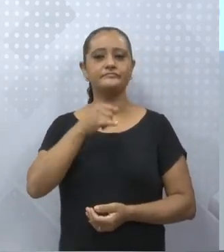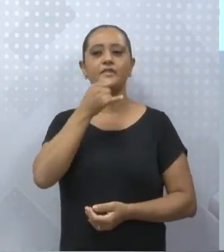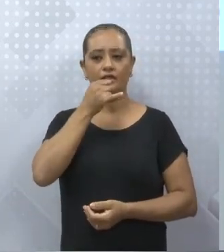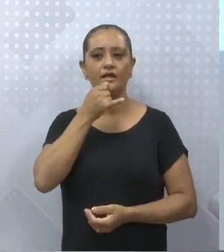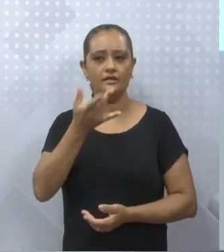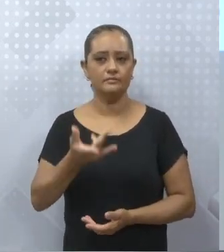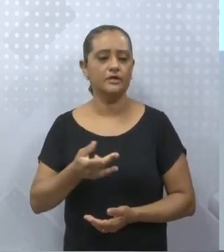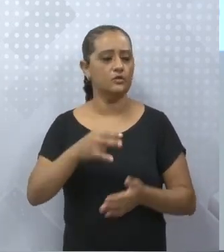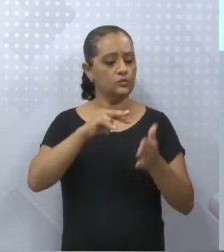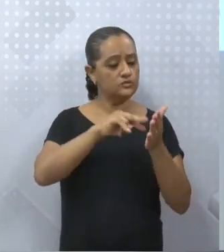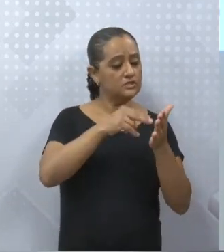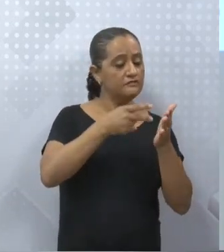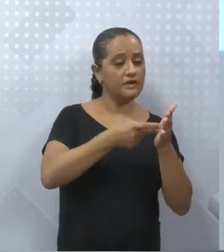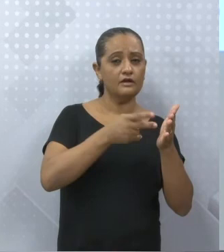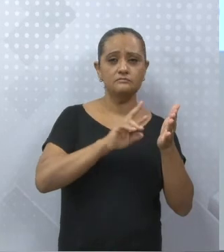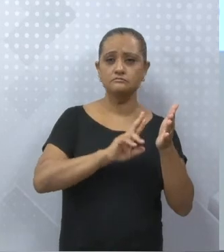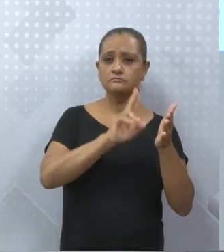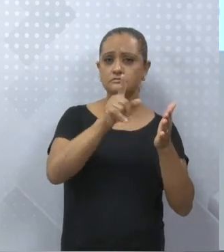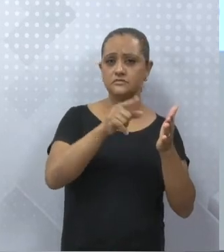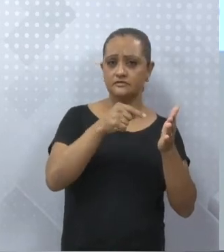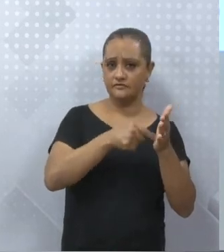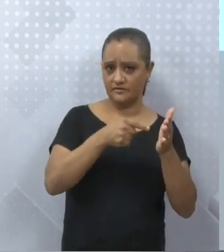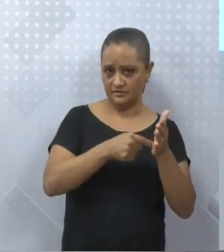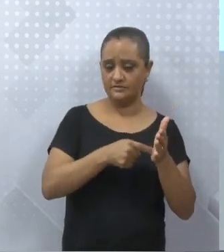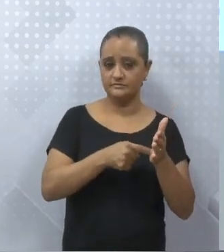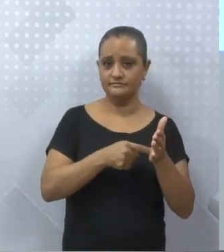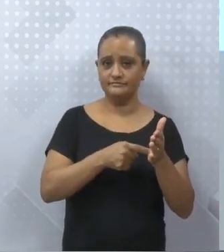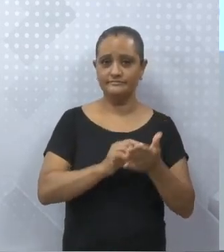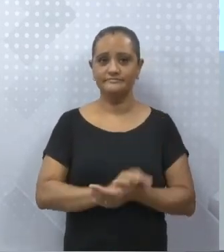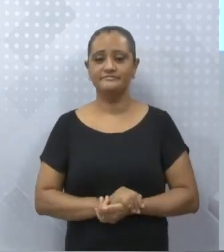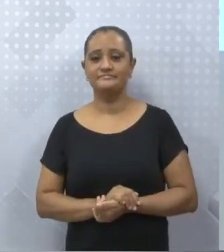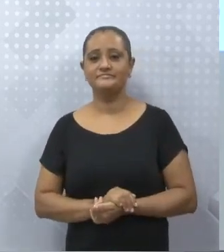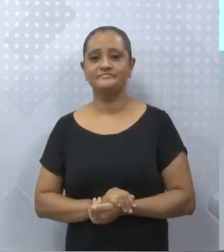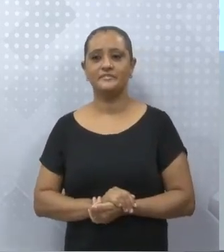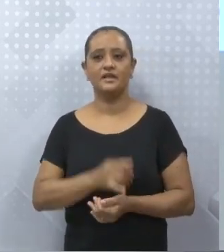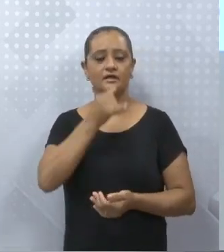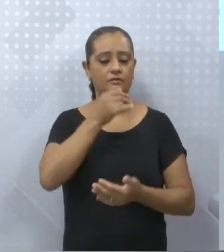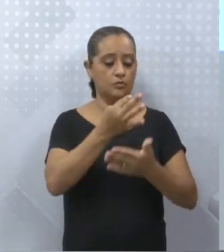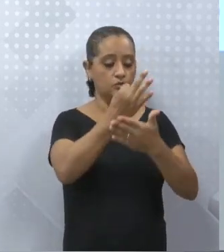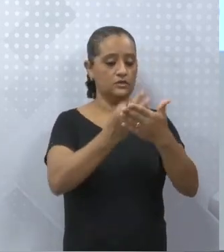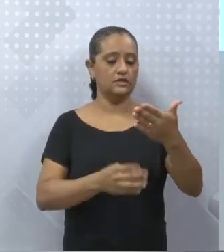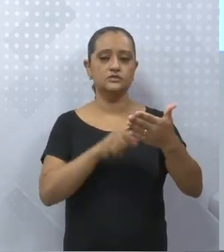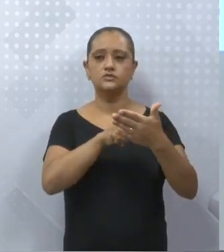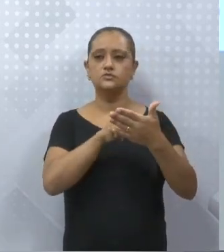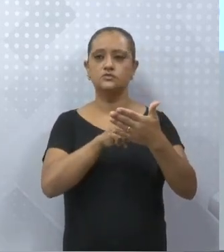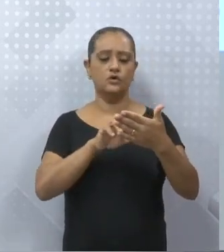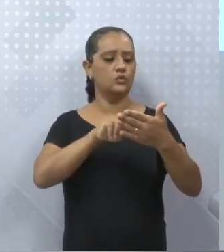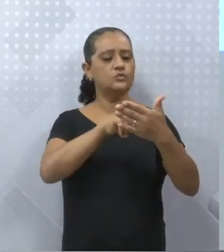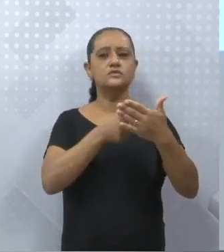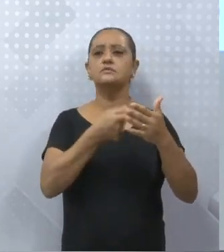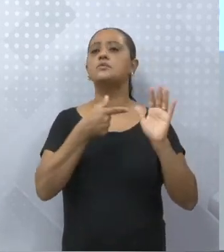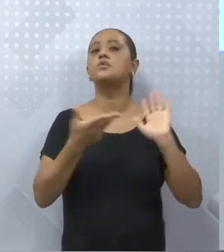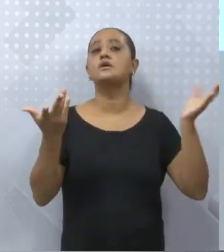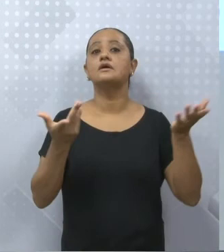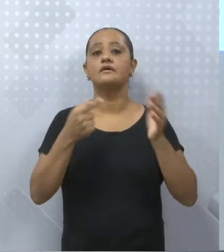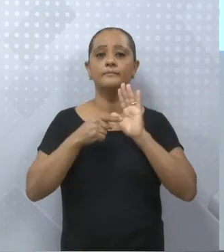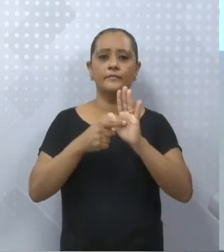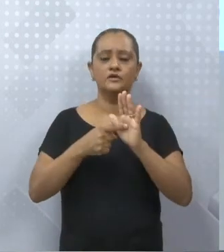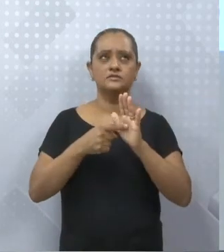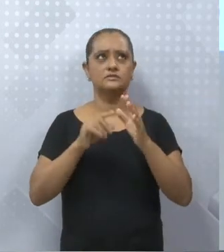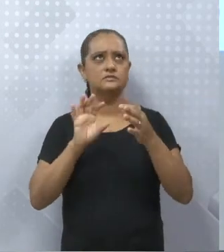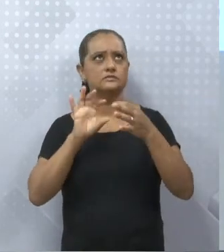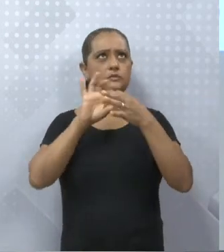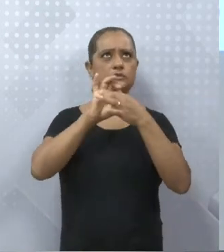sentidos. Porém, no caso, você vai ter que perceber em que contexto foi colocada aquela palavra,